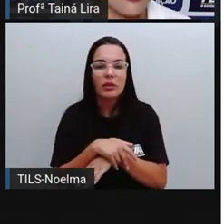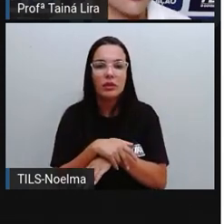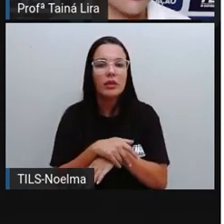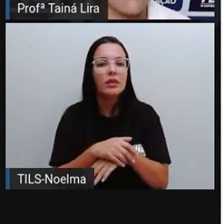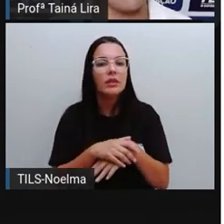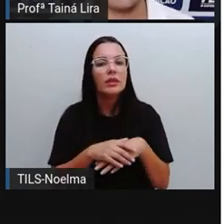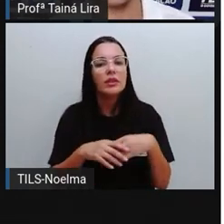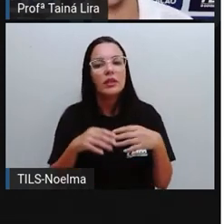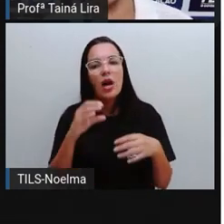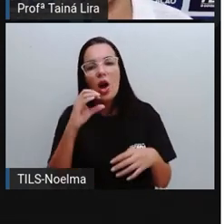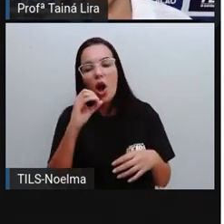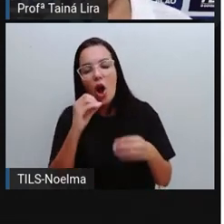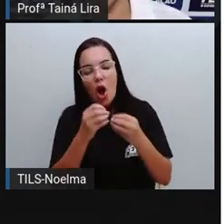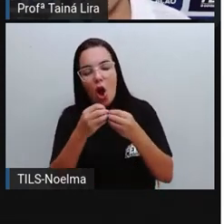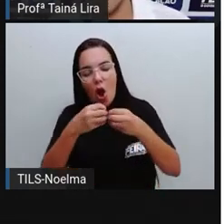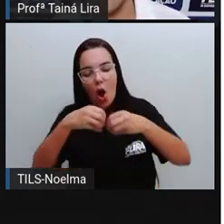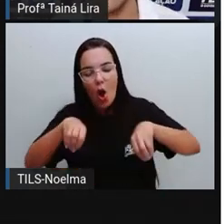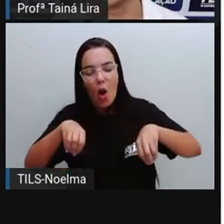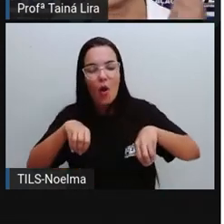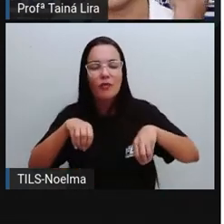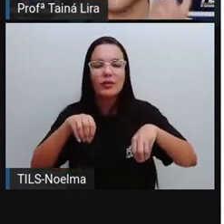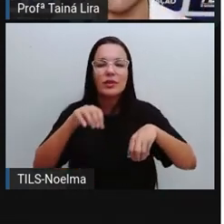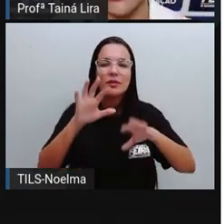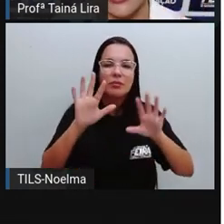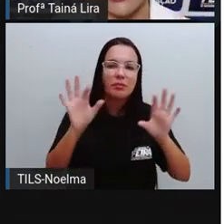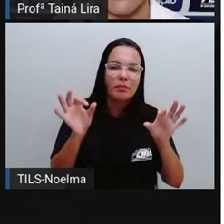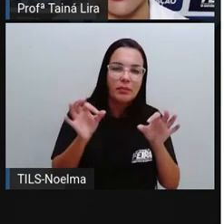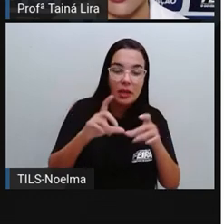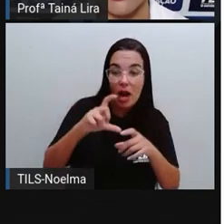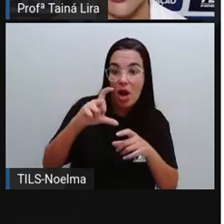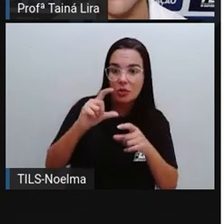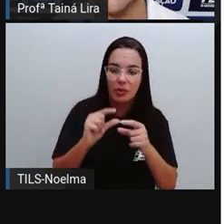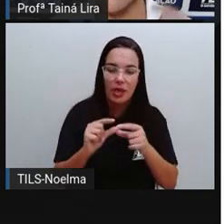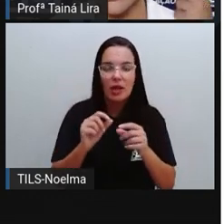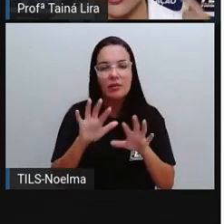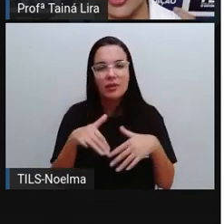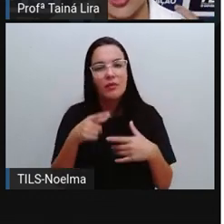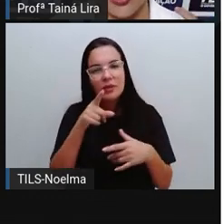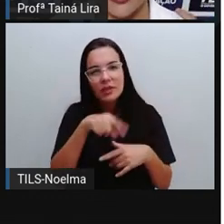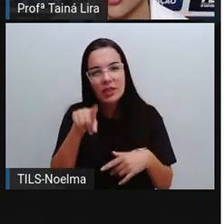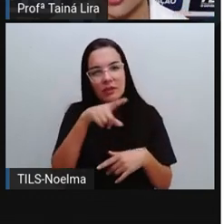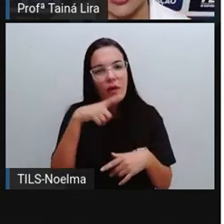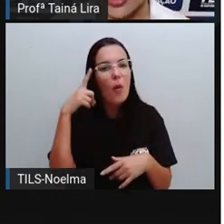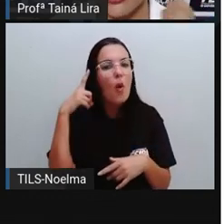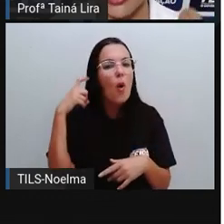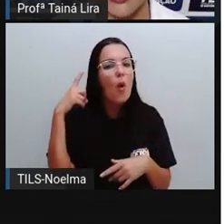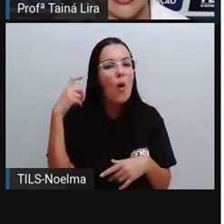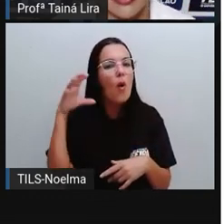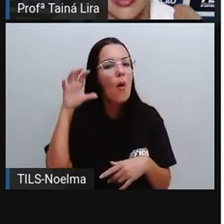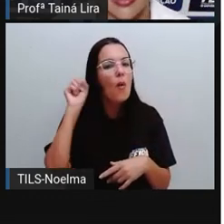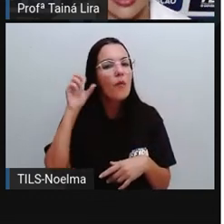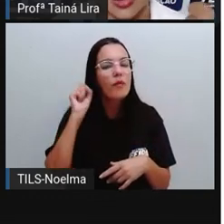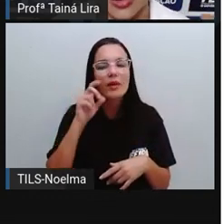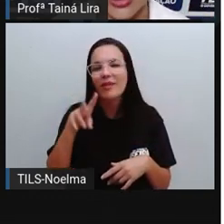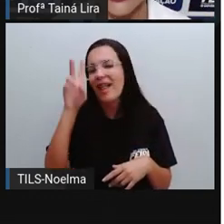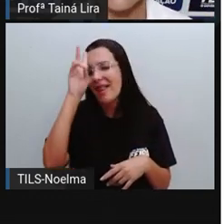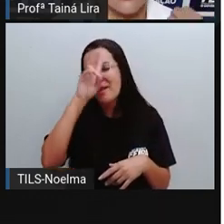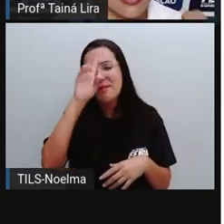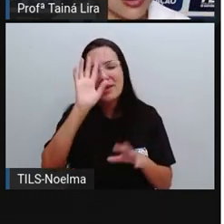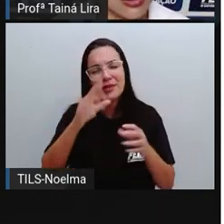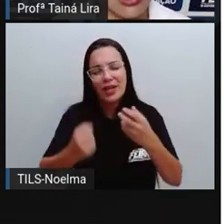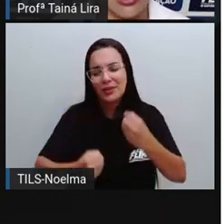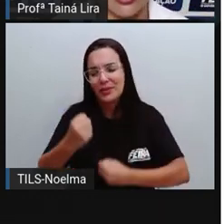fresquinhos. Vai passando na sua rua. Então, olha lá, vamos ouvir. Quando a gente ouve, a gente logo lembra que é do